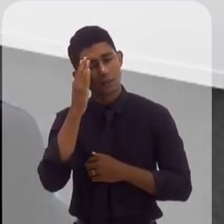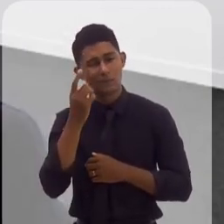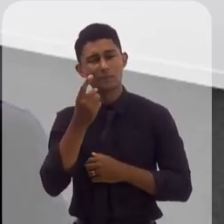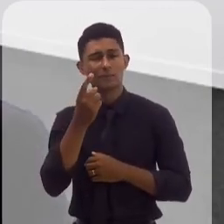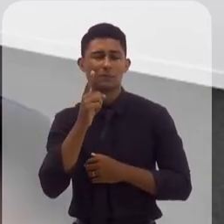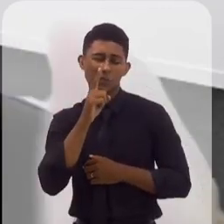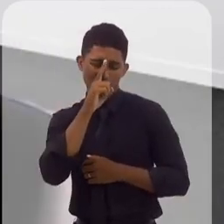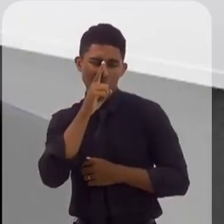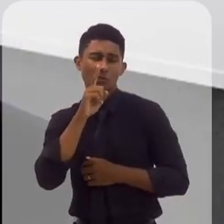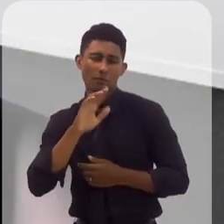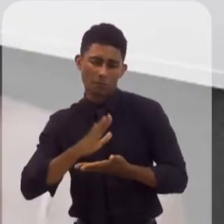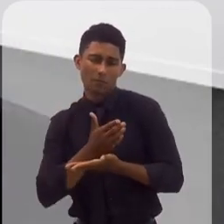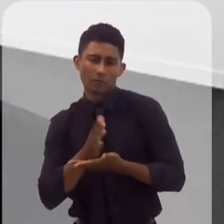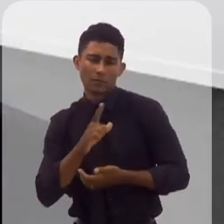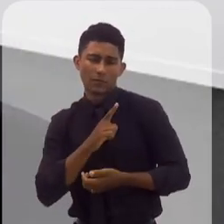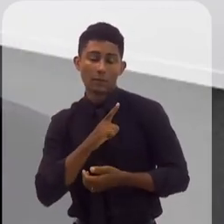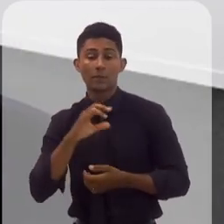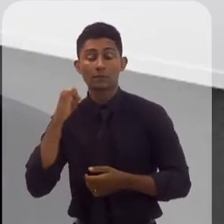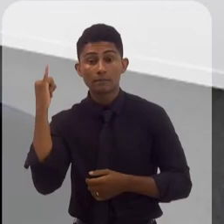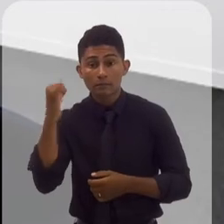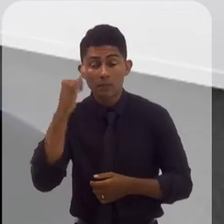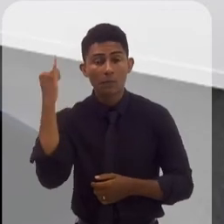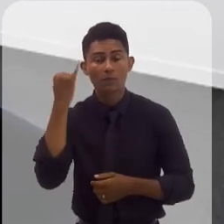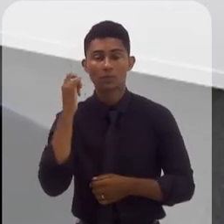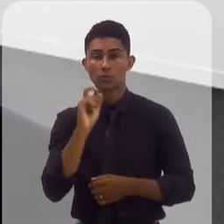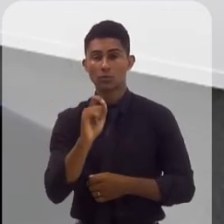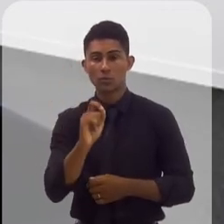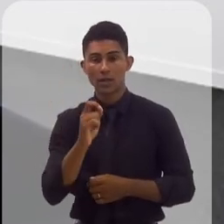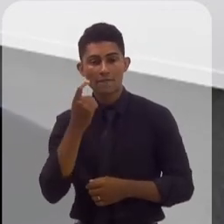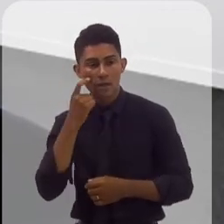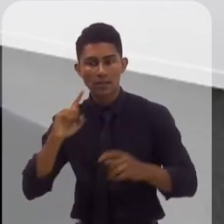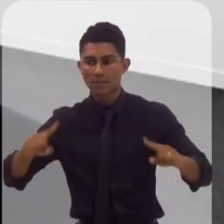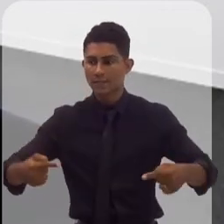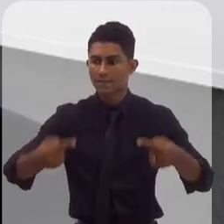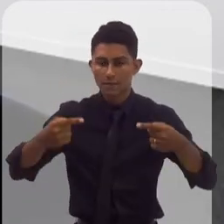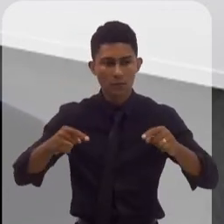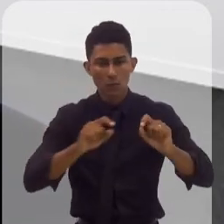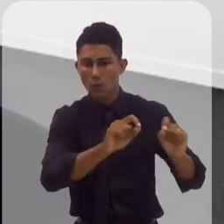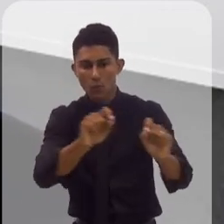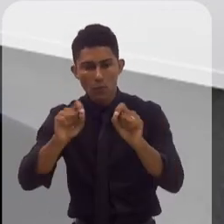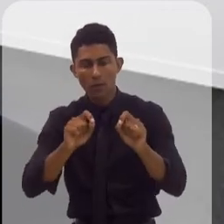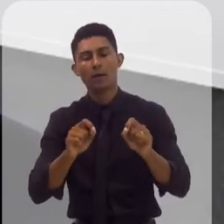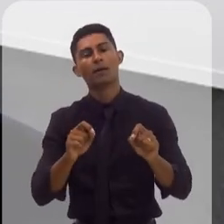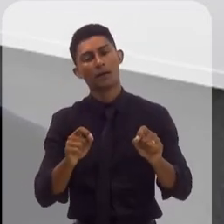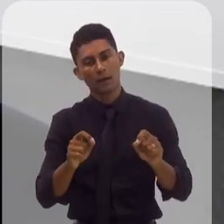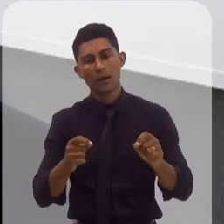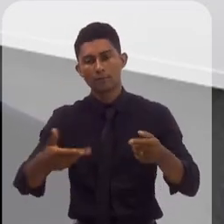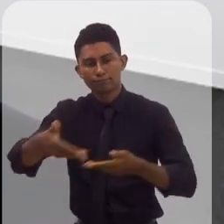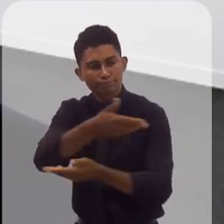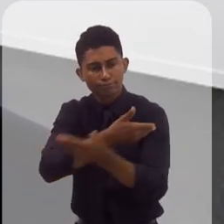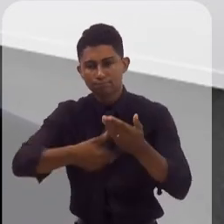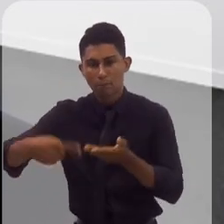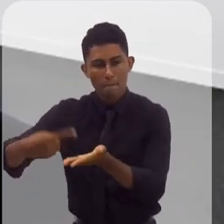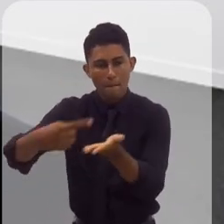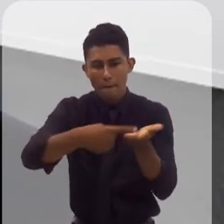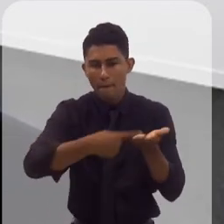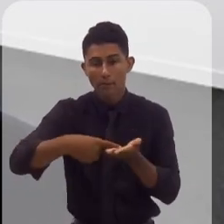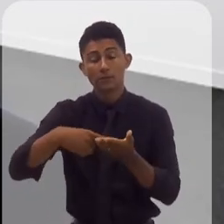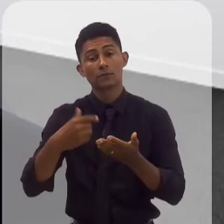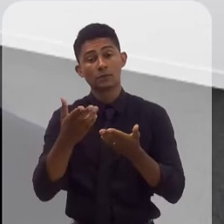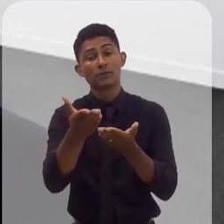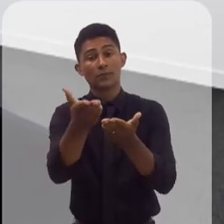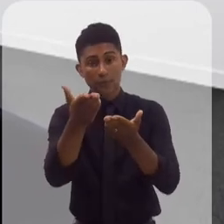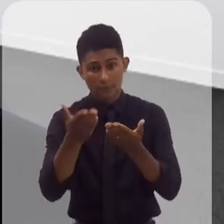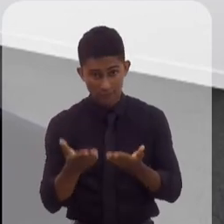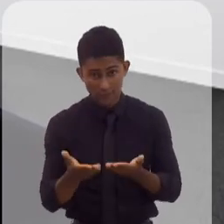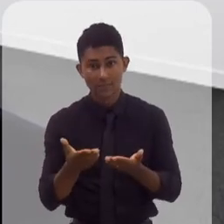existe o risco do negócio, mas é importante mapear todos os desafios e que todos contribuam para a superação desses. E aí